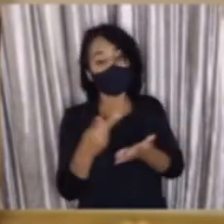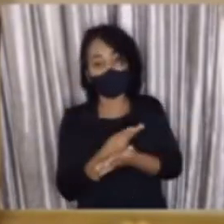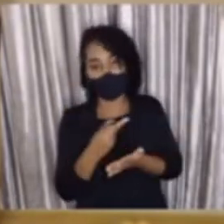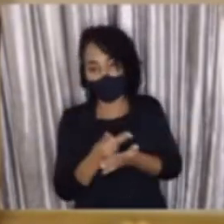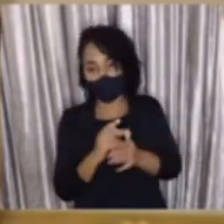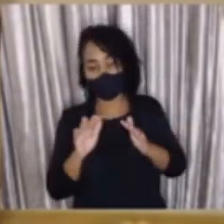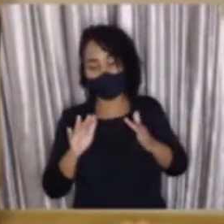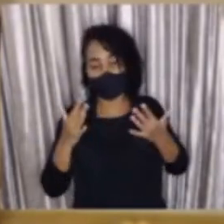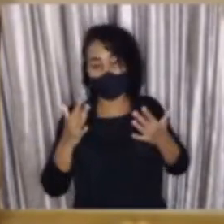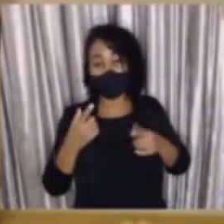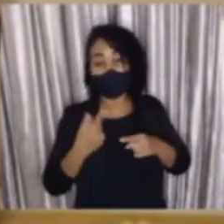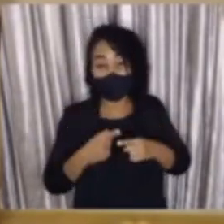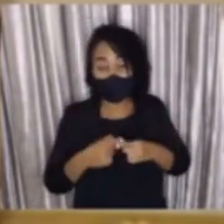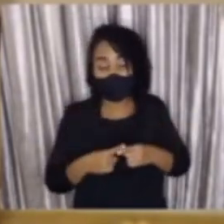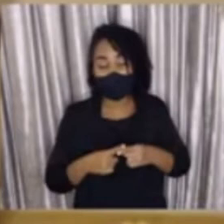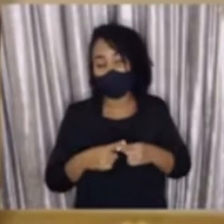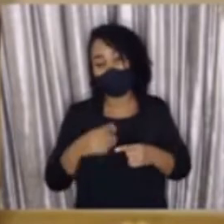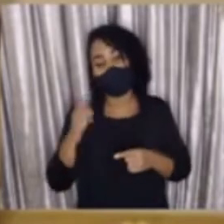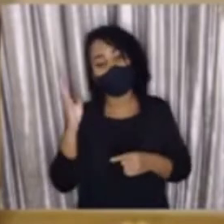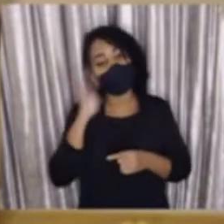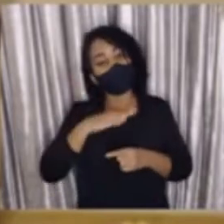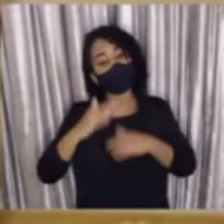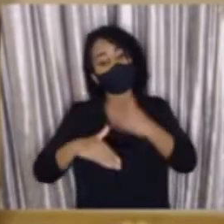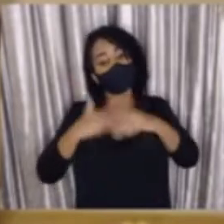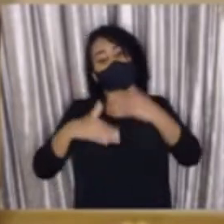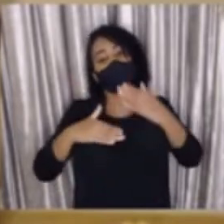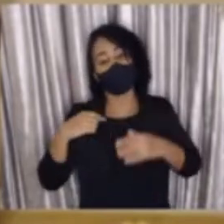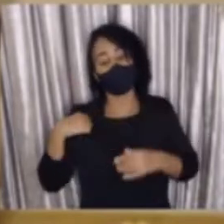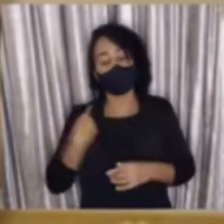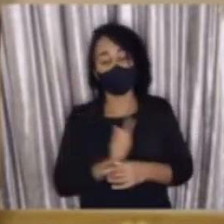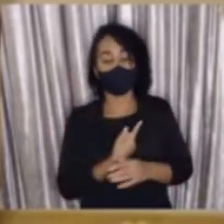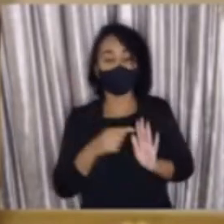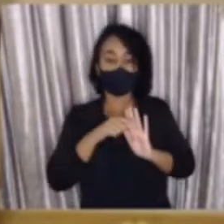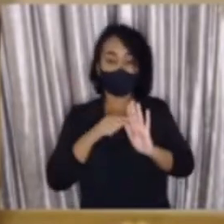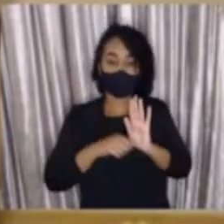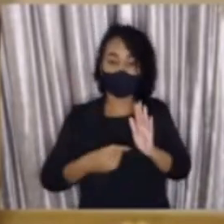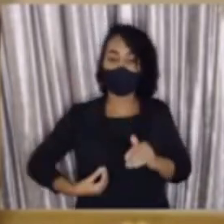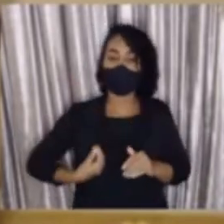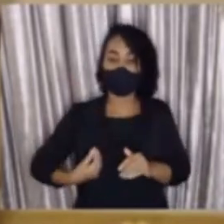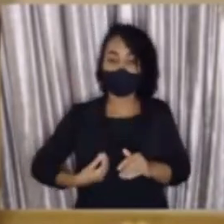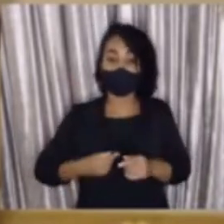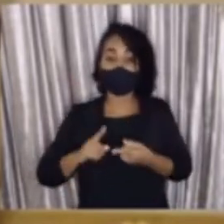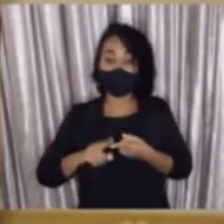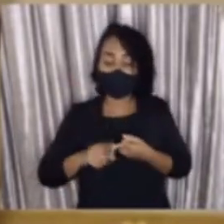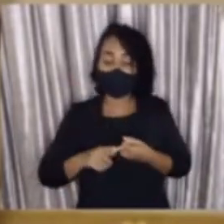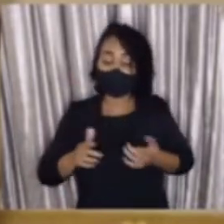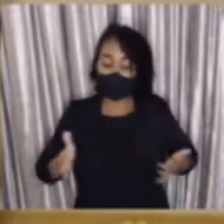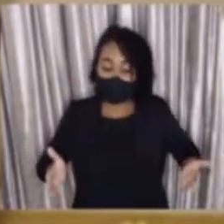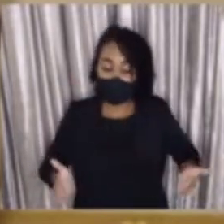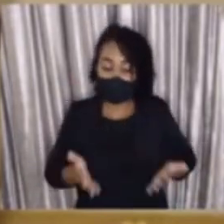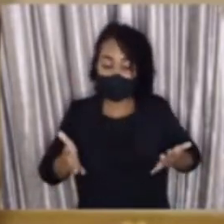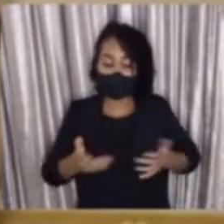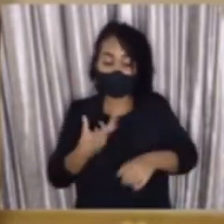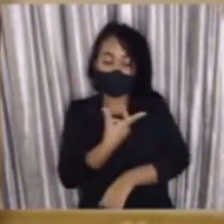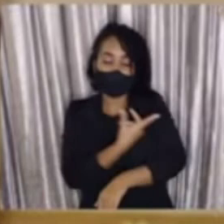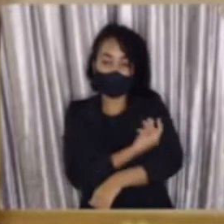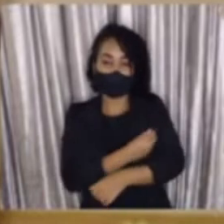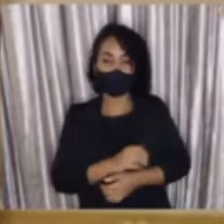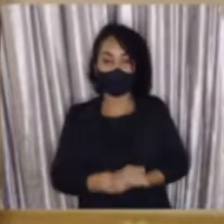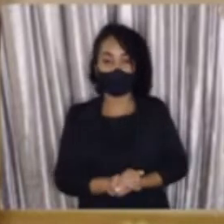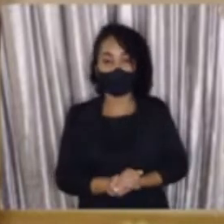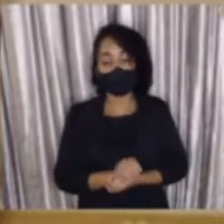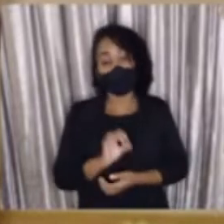ilegais e clandestinas, porque elas prejudicam o avanço no nosso plano de convivência e incentivar e estimular a